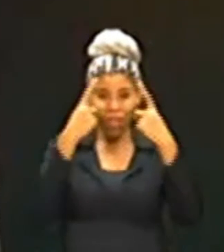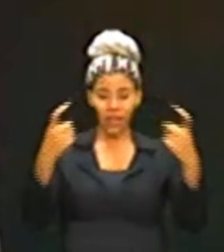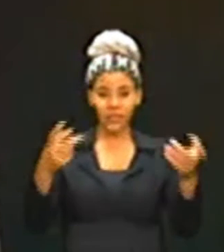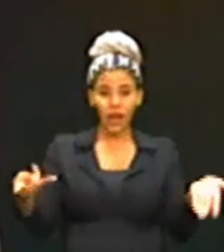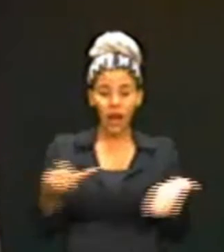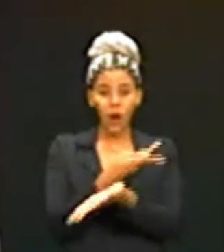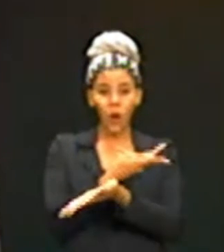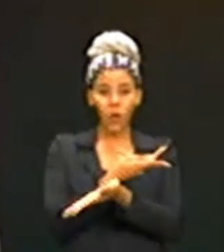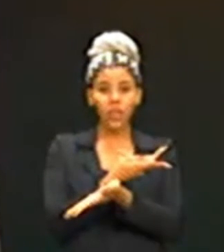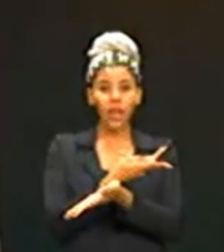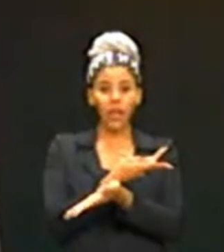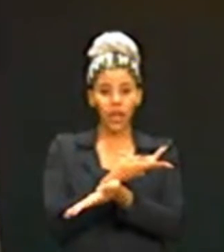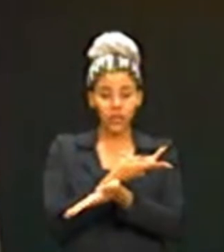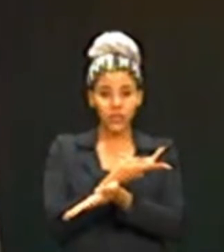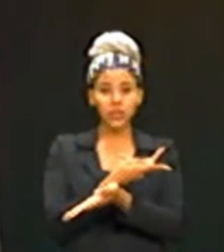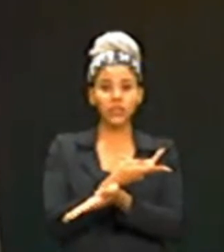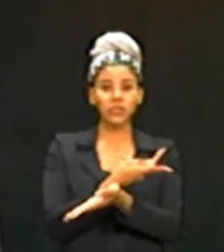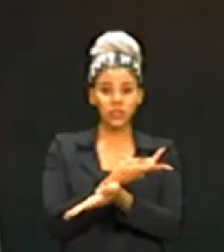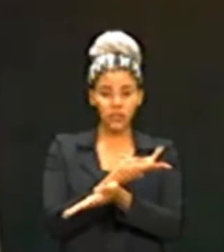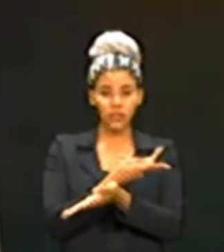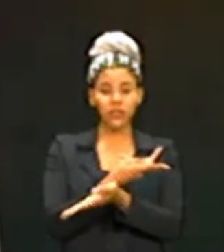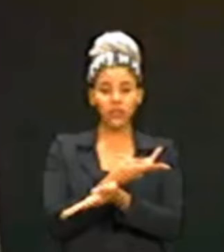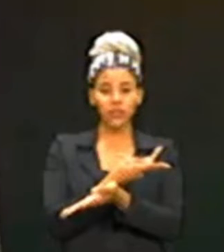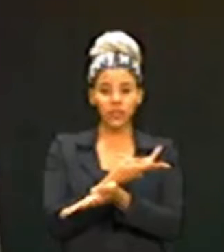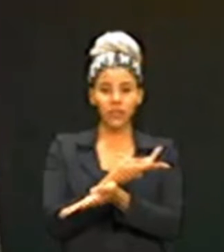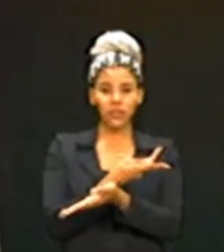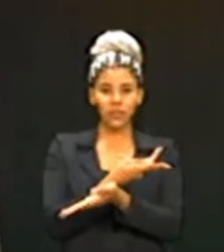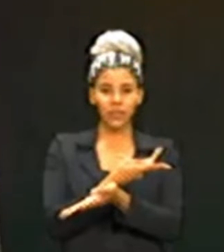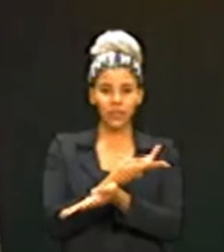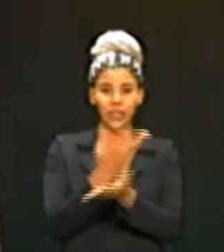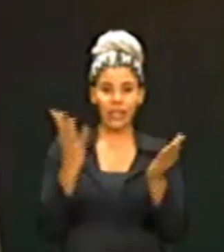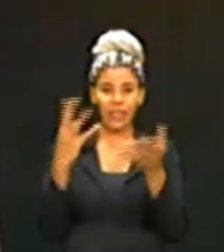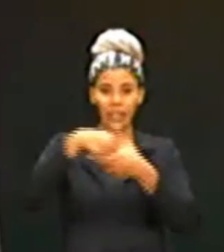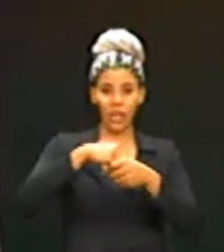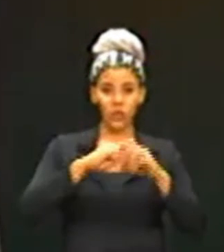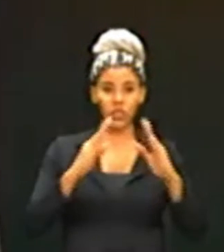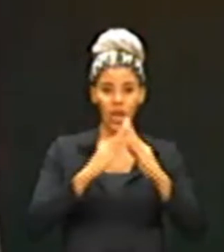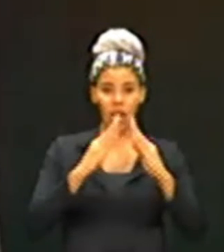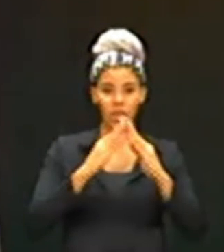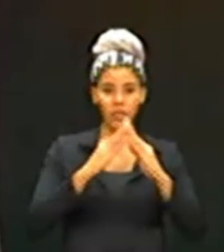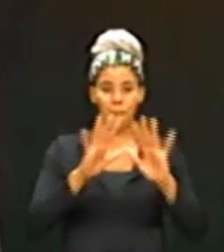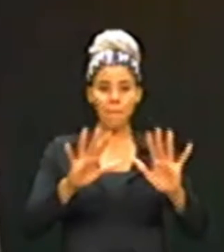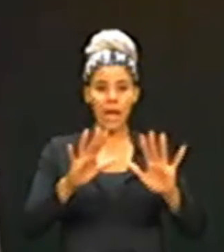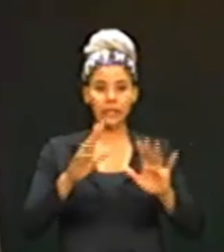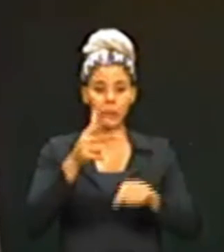no lar e que não é gravada?